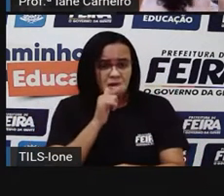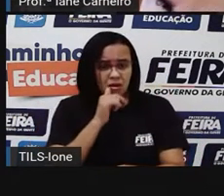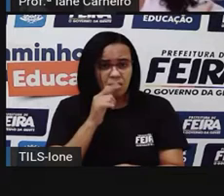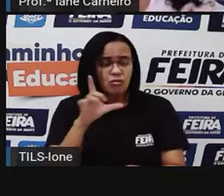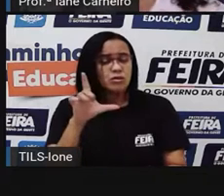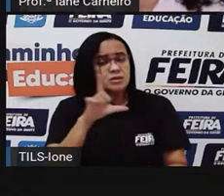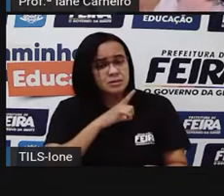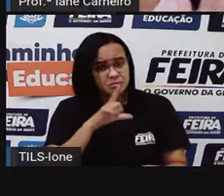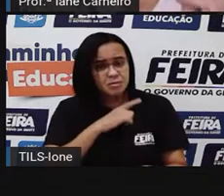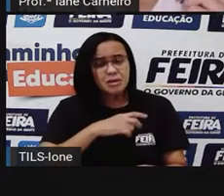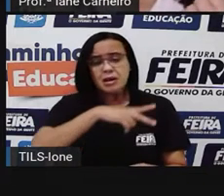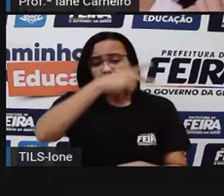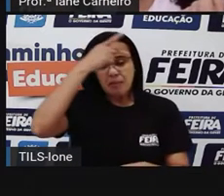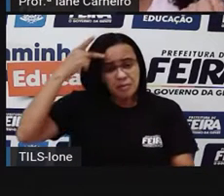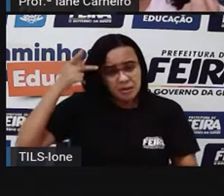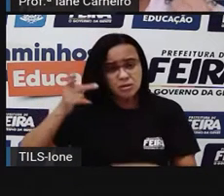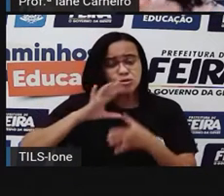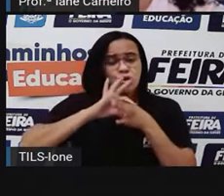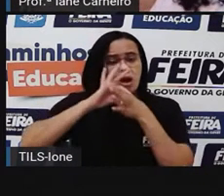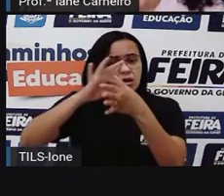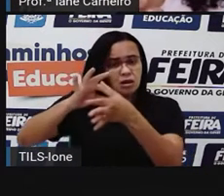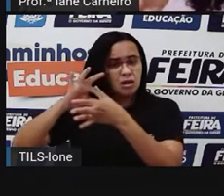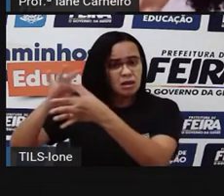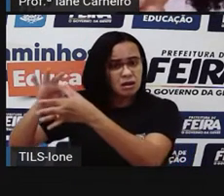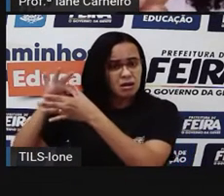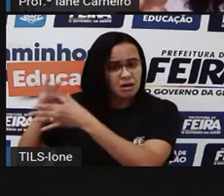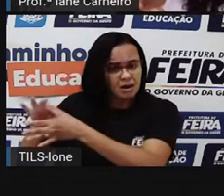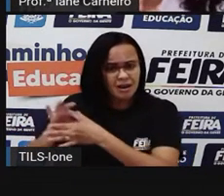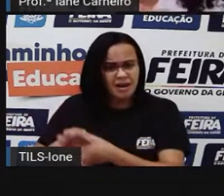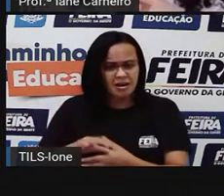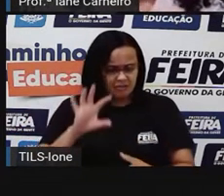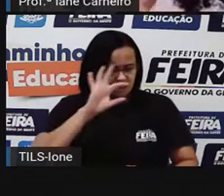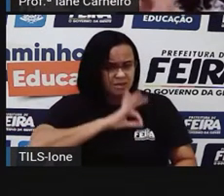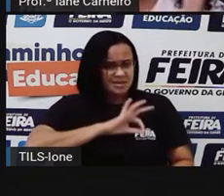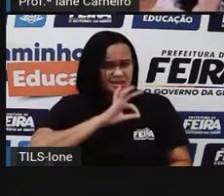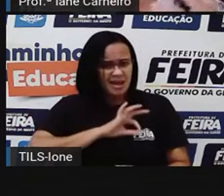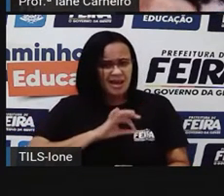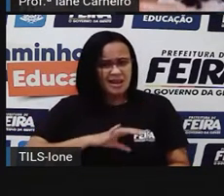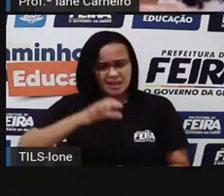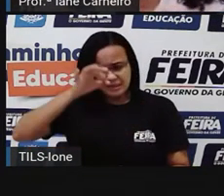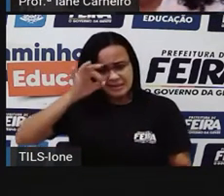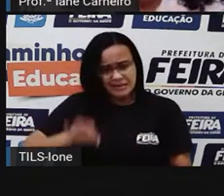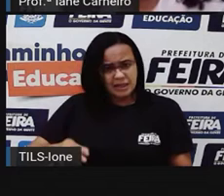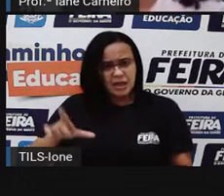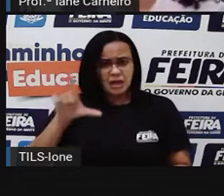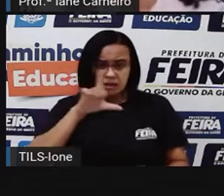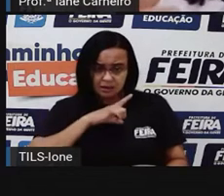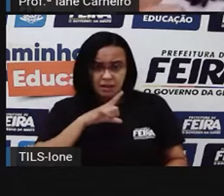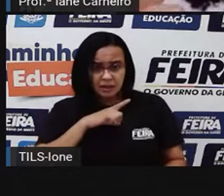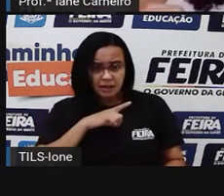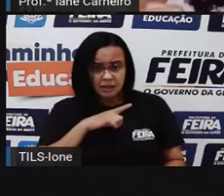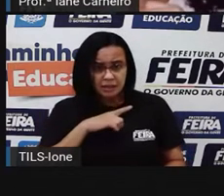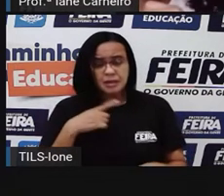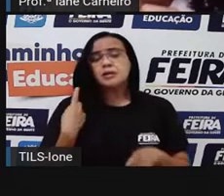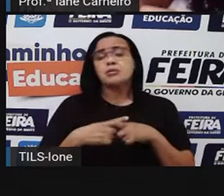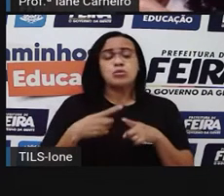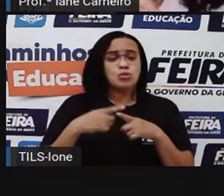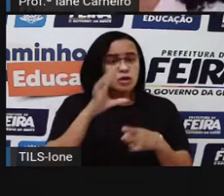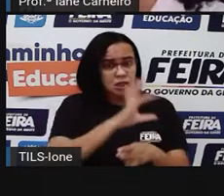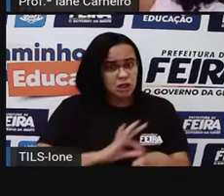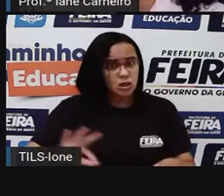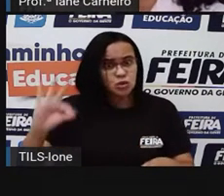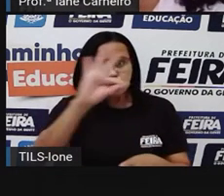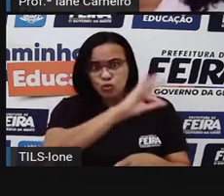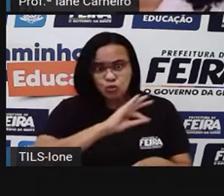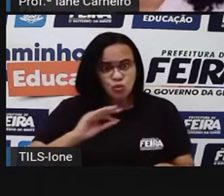entrega desses produtos, elas estão sendo bem remuneradas, né? Porque isso tudo vai influenciar, né? Influencia no preço